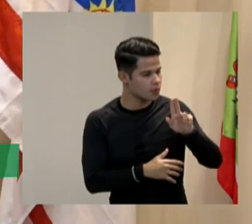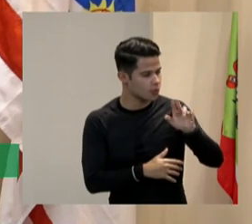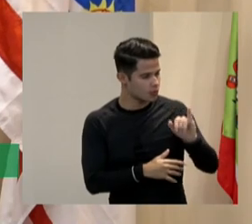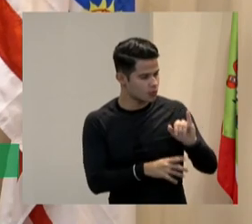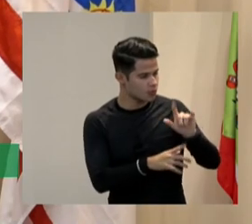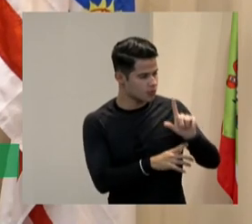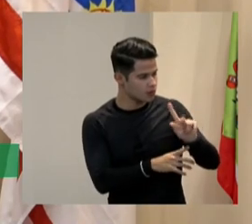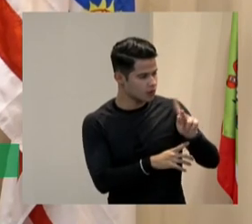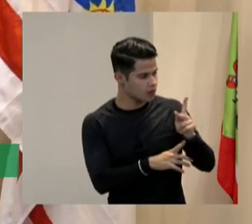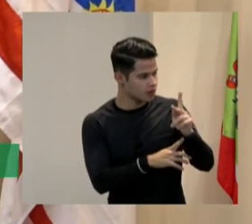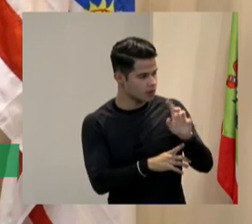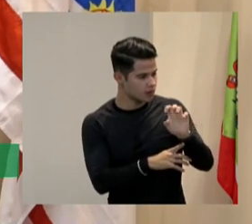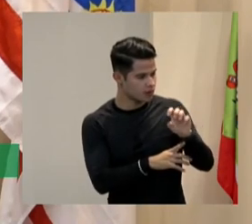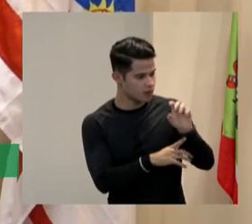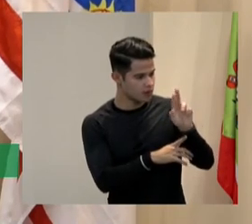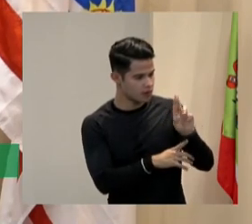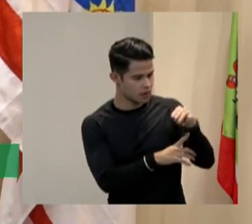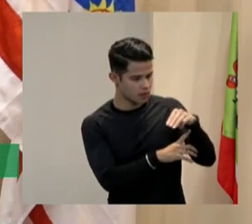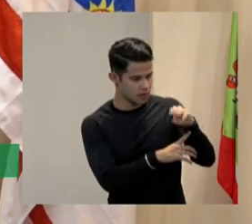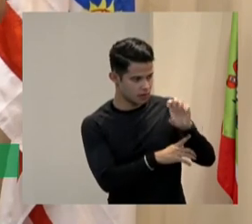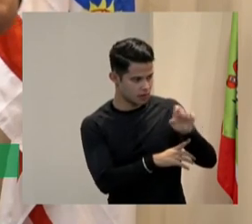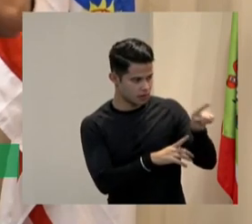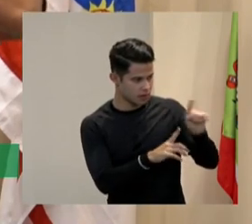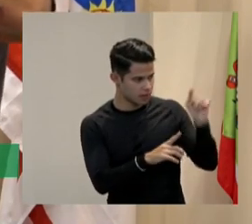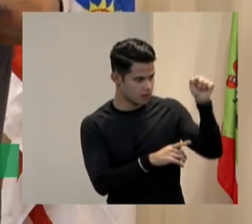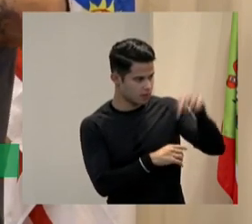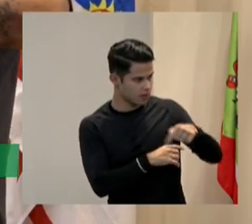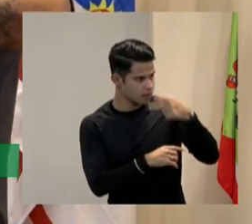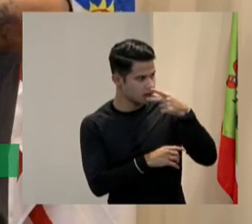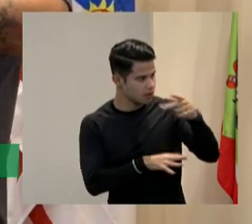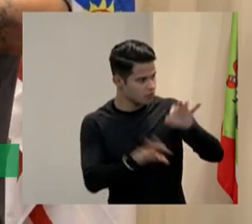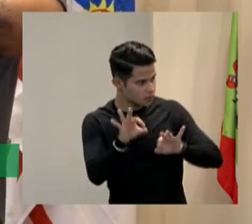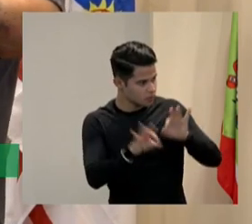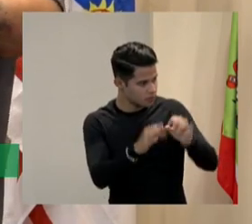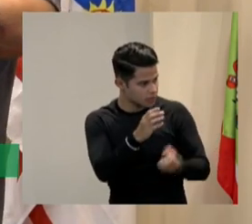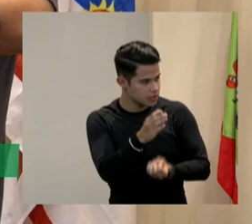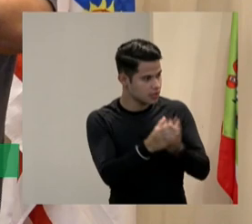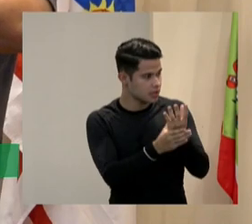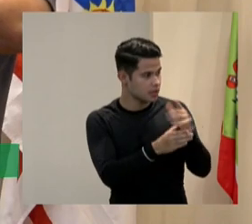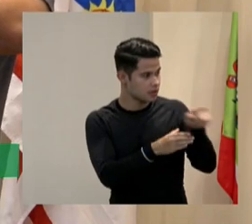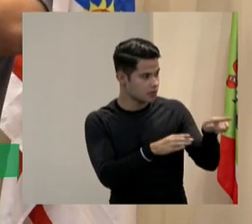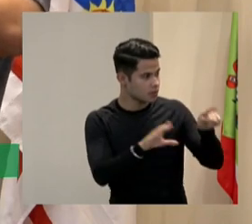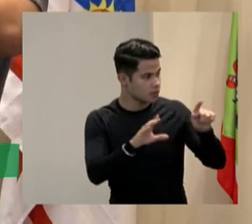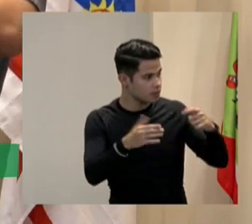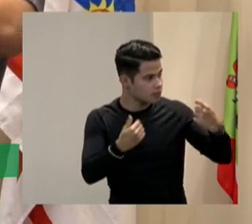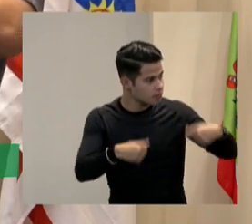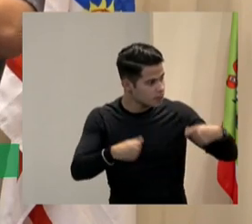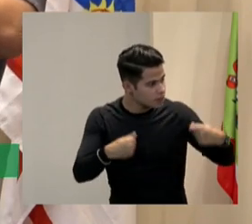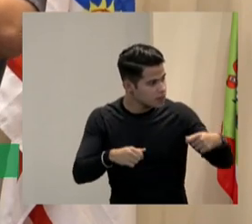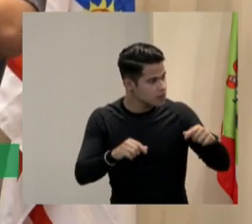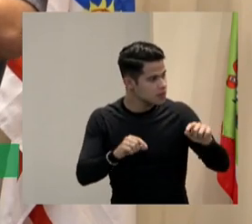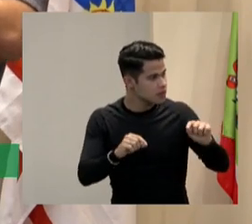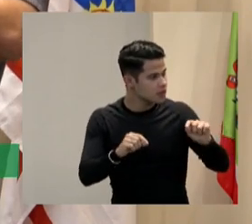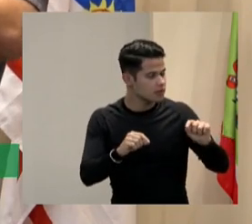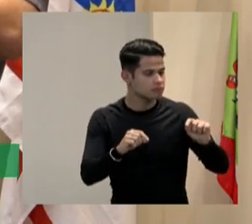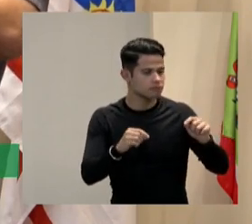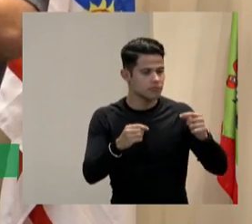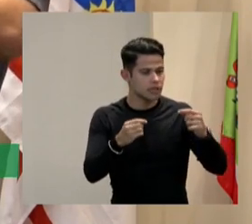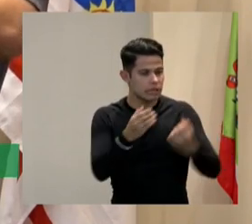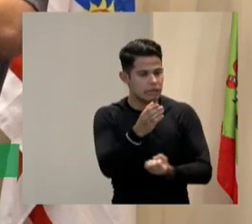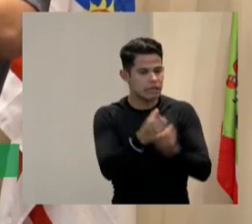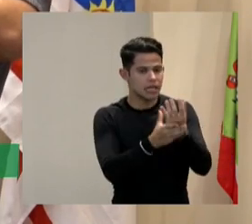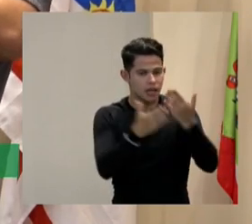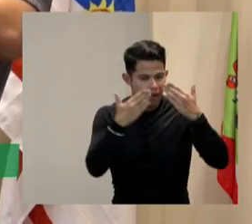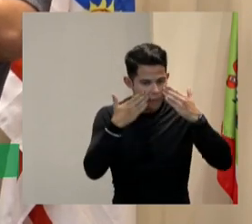selo Portinari que vocês estavam montando não era? não sei se montou não mas que isso gere uma visualização para a